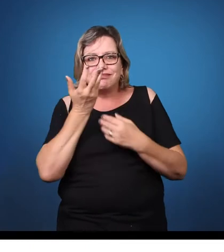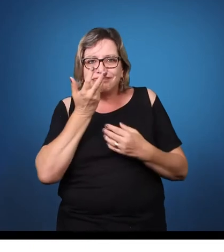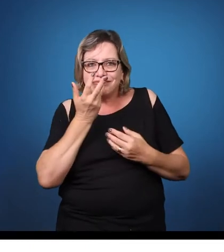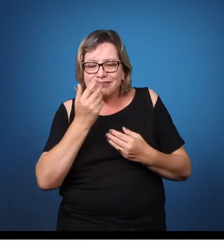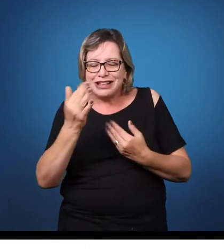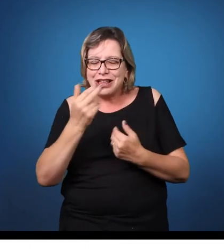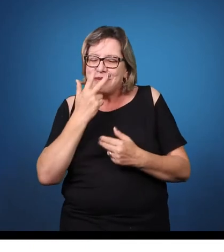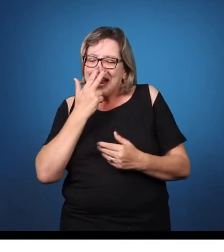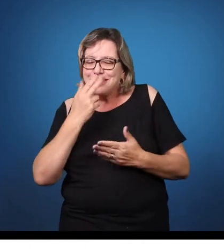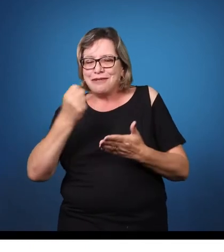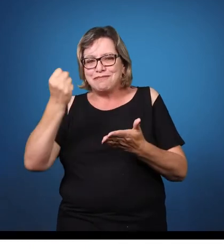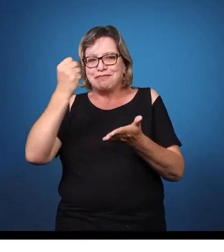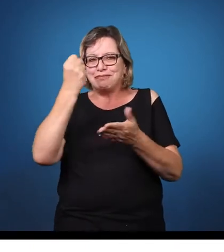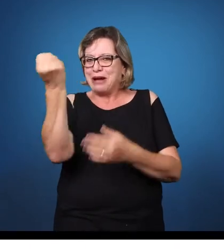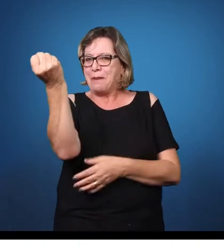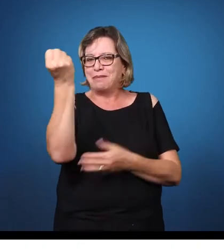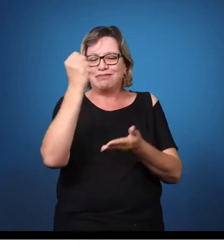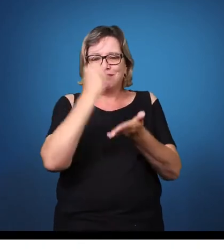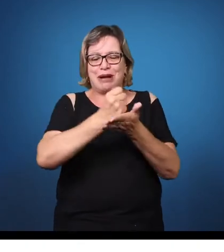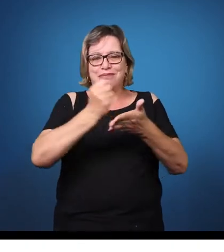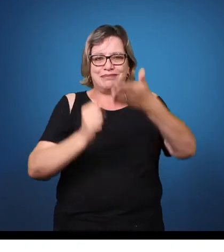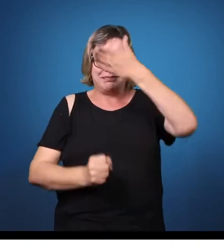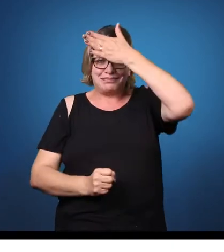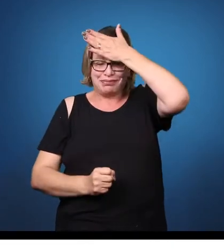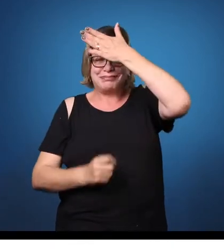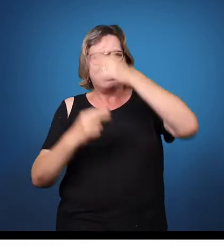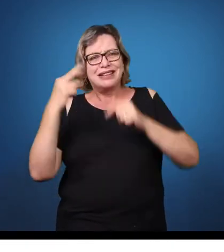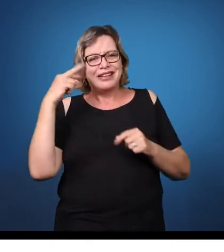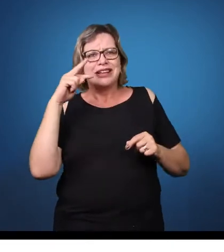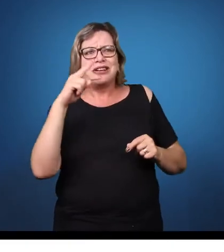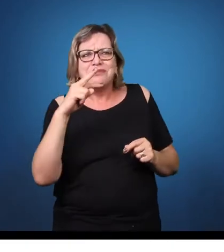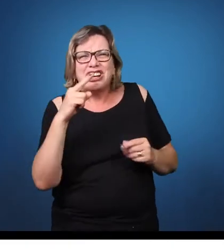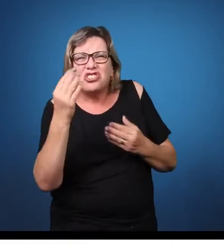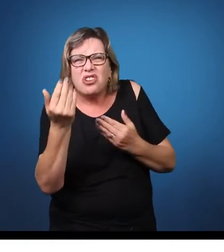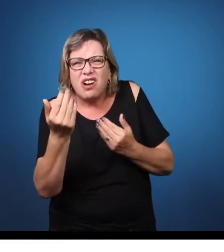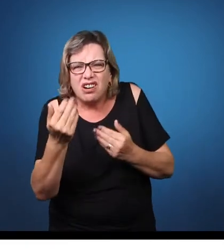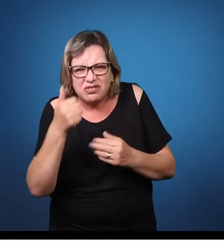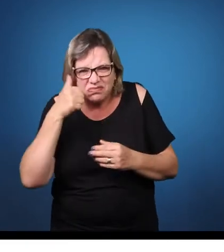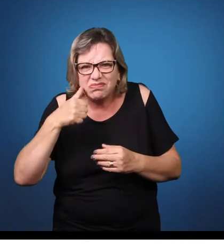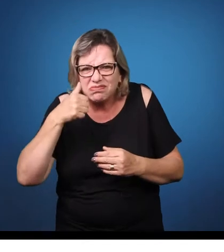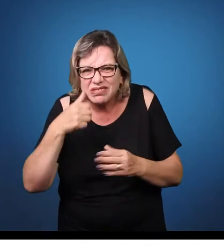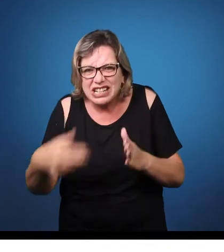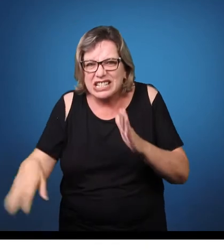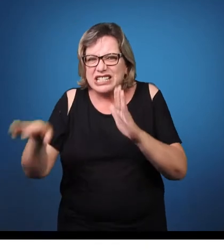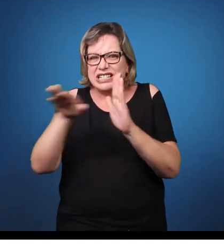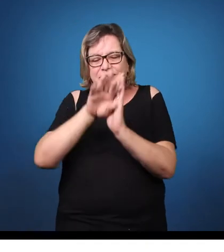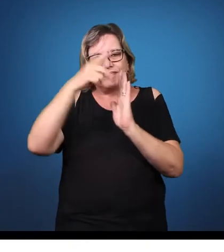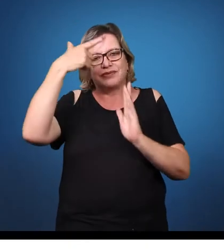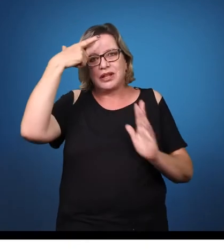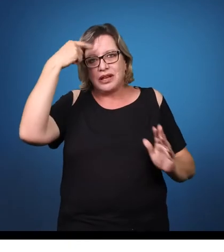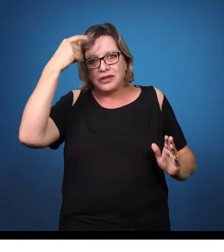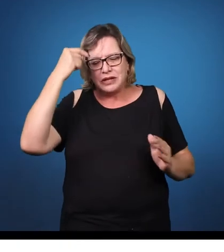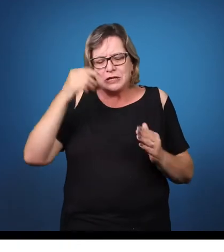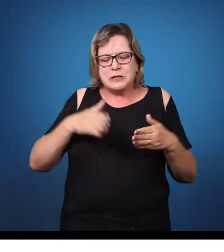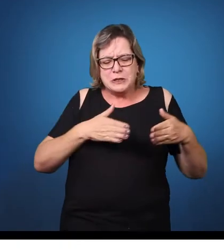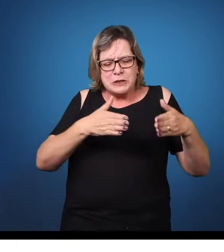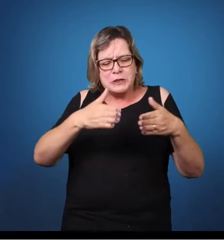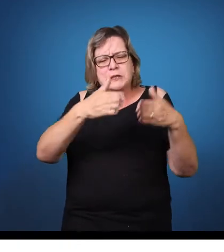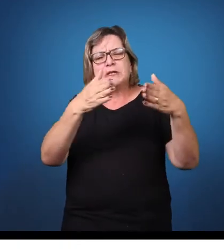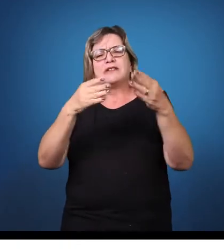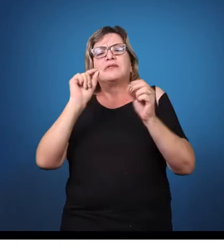próxima, envolvida. Perfeito. A família, os professores que também trabalharam com ela, a